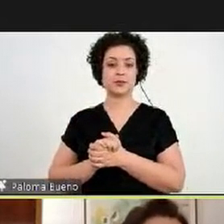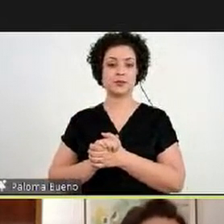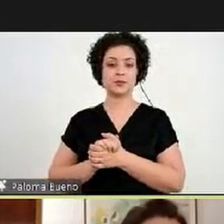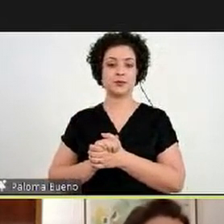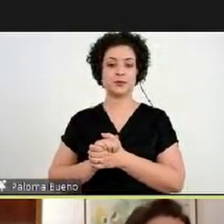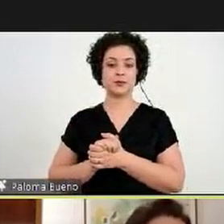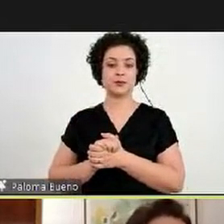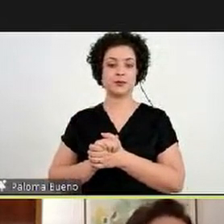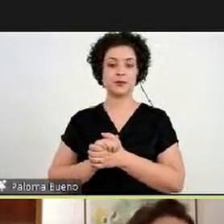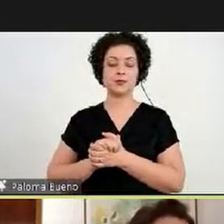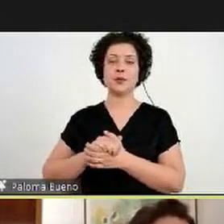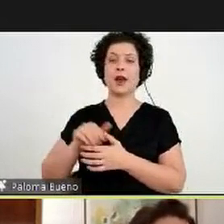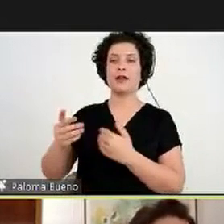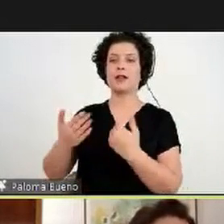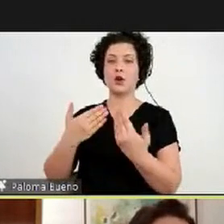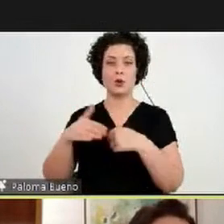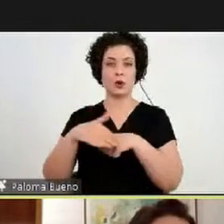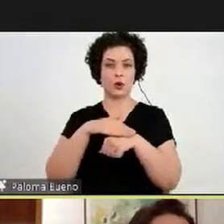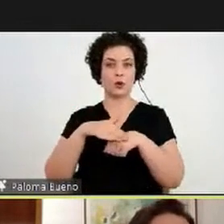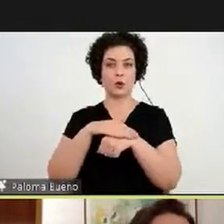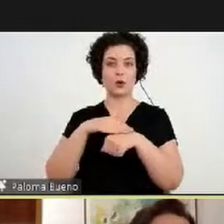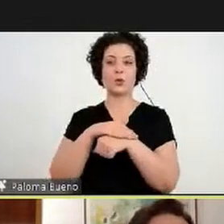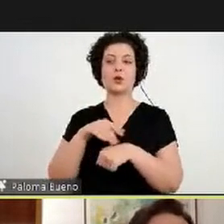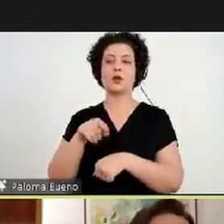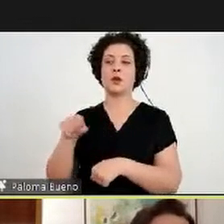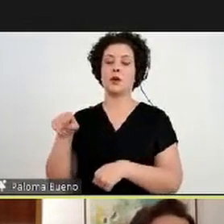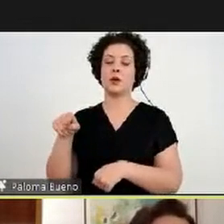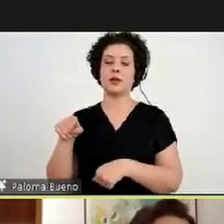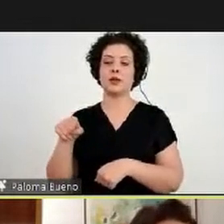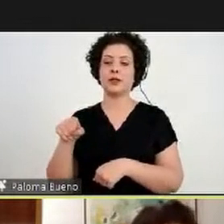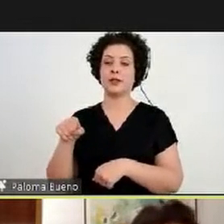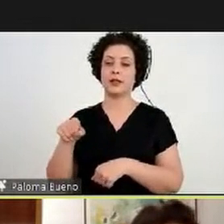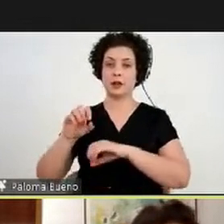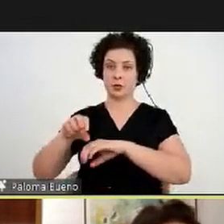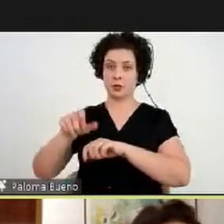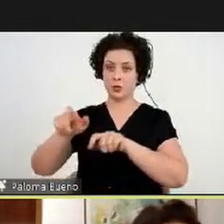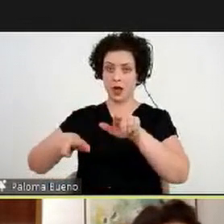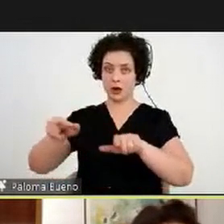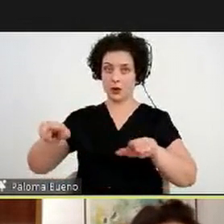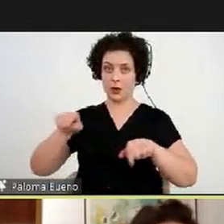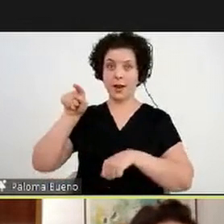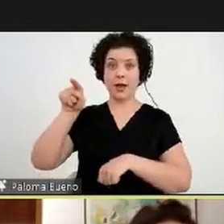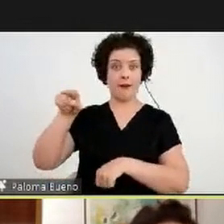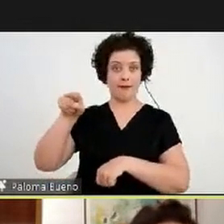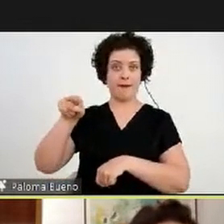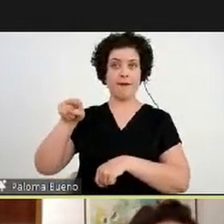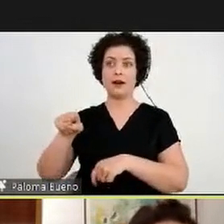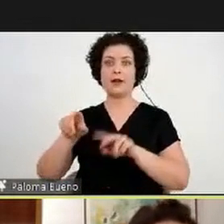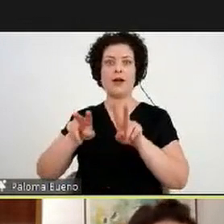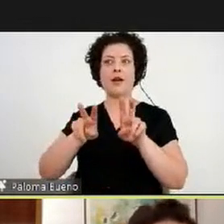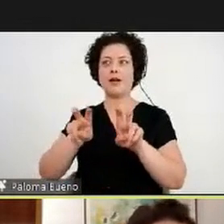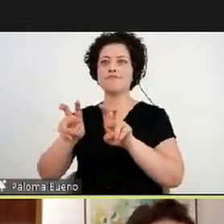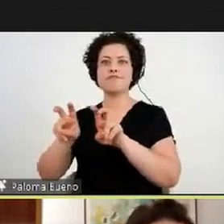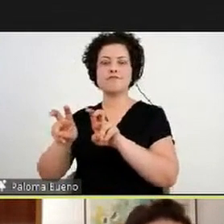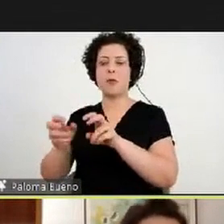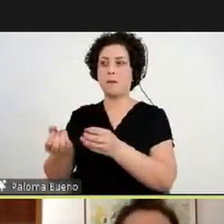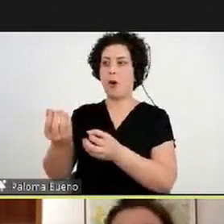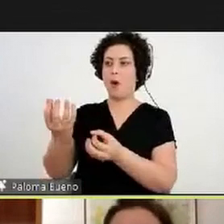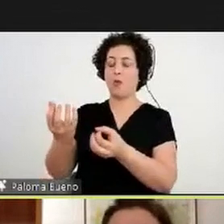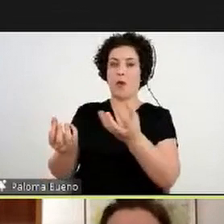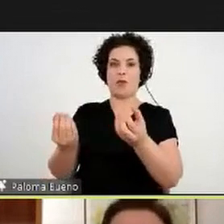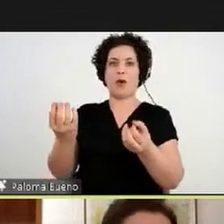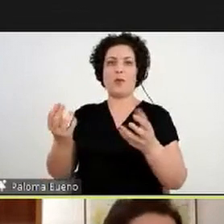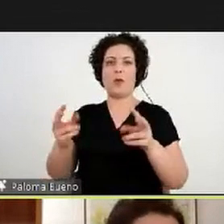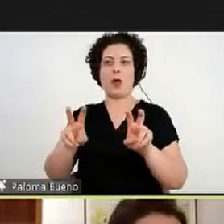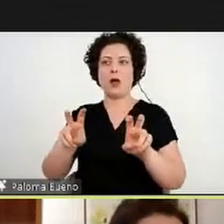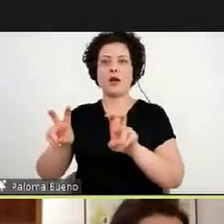nessa conversa com os educadores de lá surgem assuntos que estão